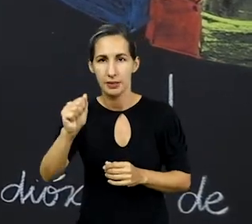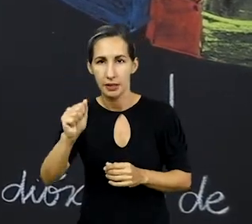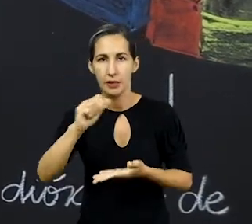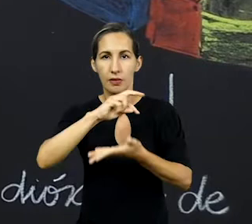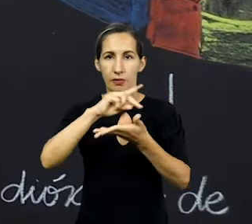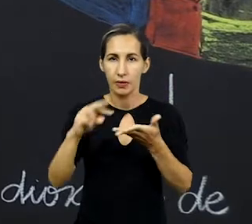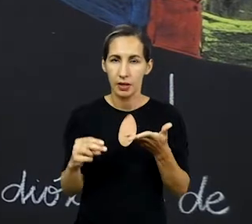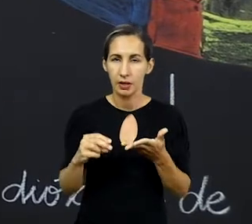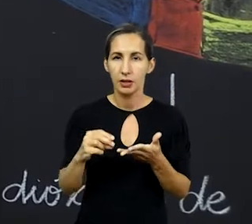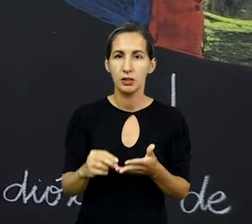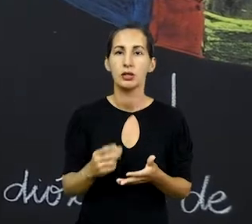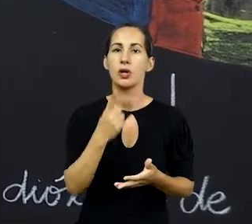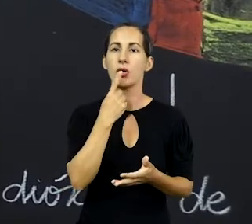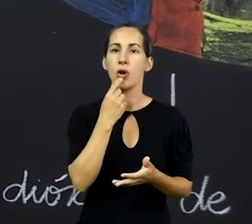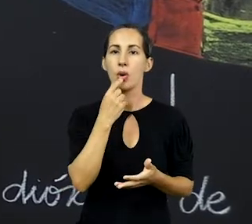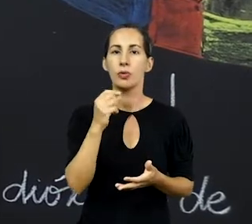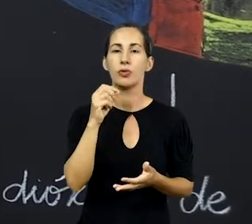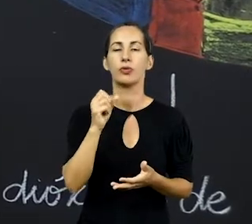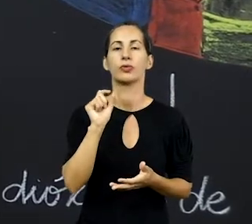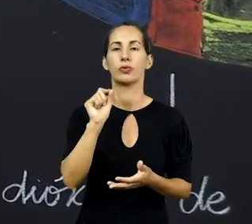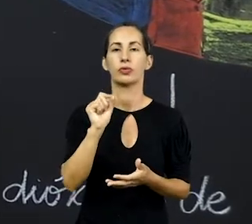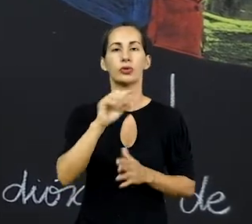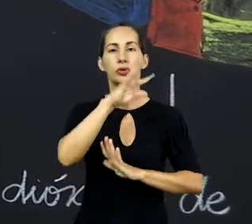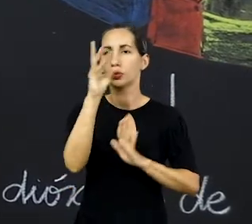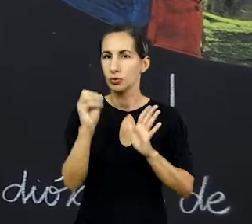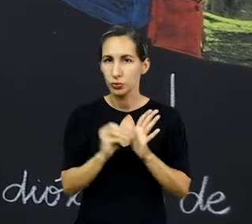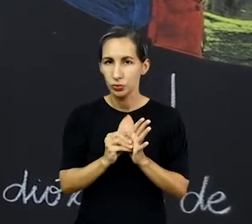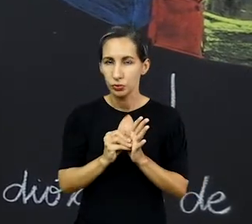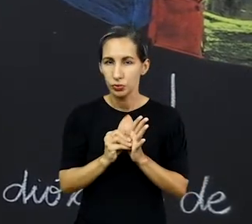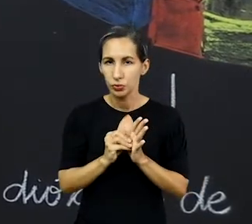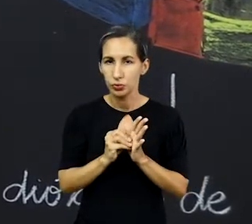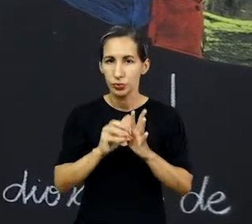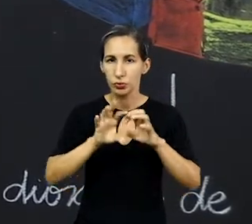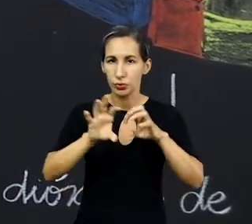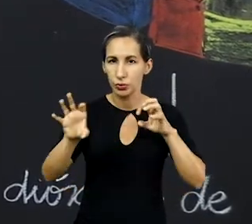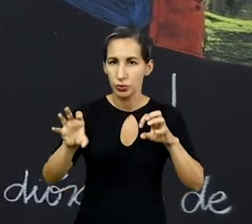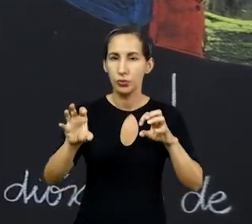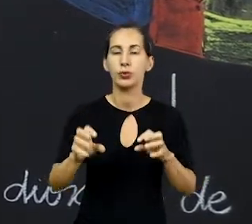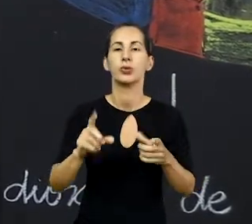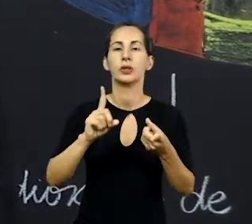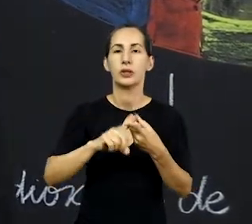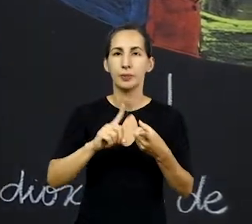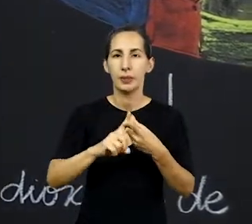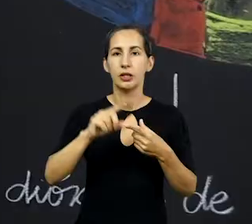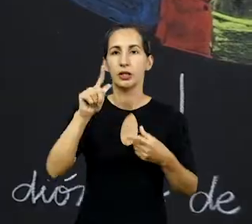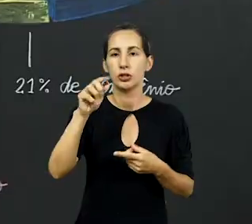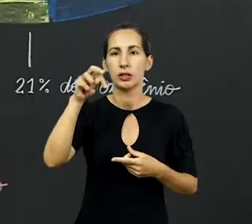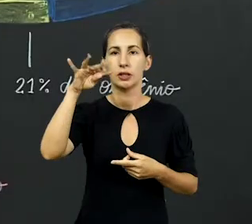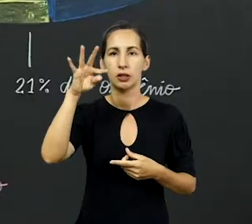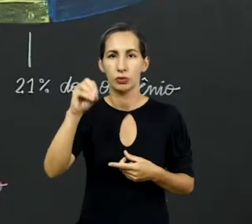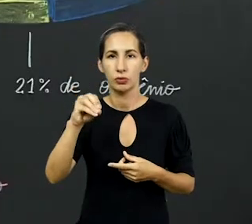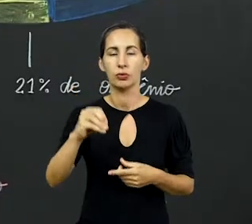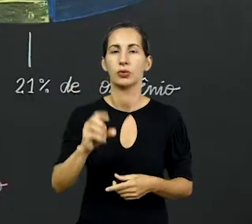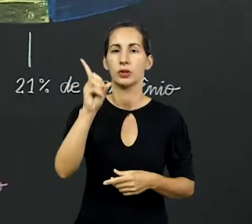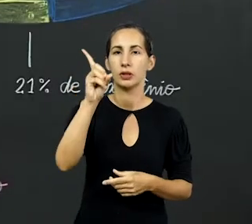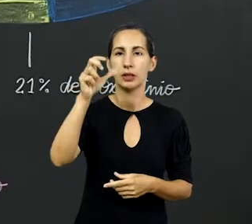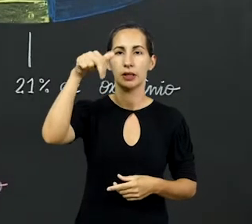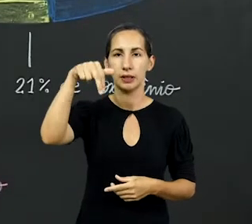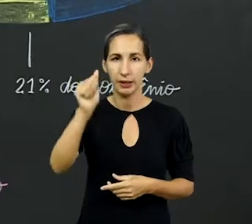as células dos glóbulos vermelhos que não têm núcleo, todas as outras, no seu núcleo tem um material genético. Tem DNA.